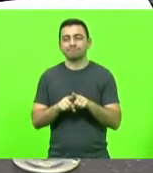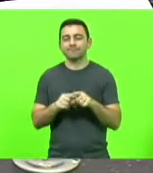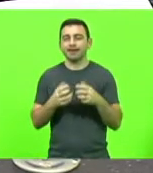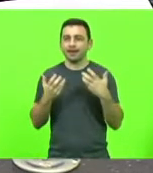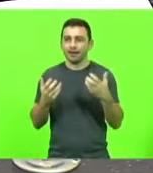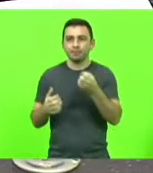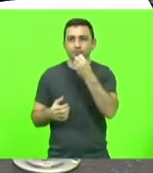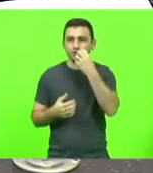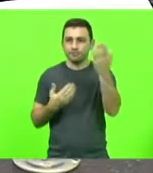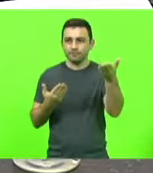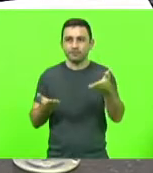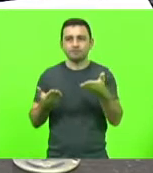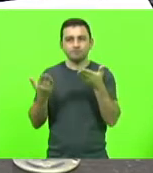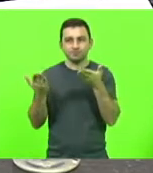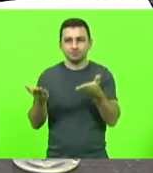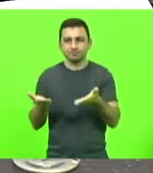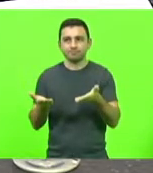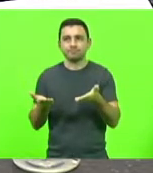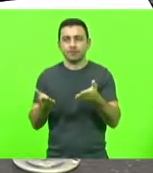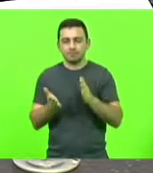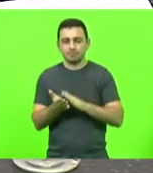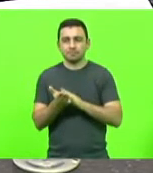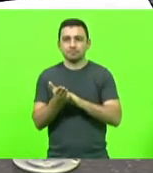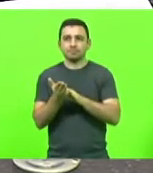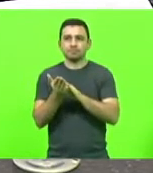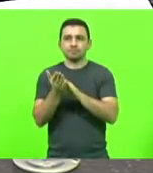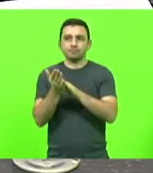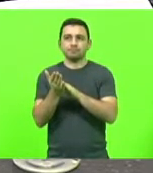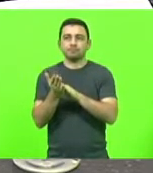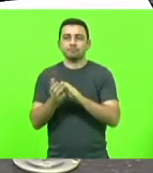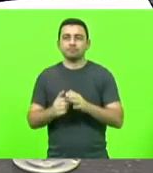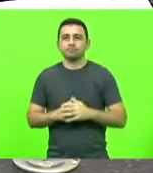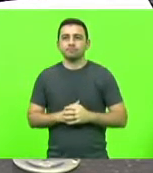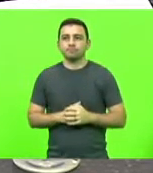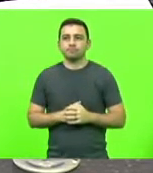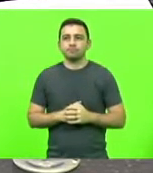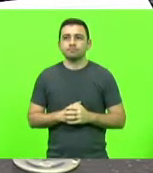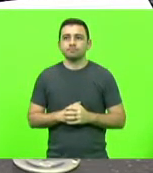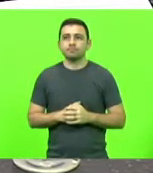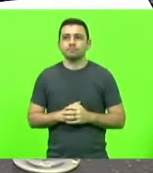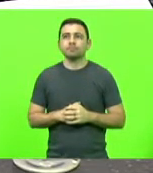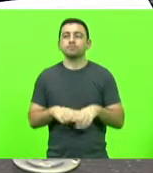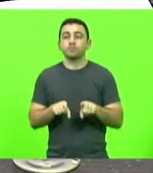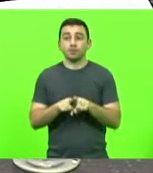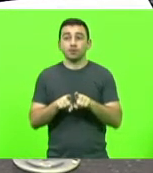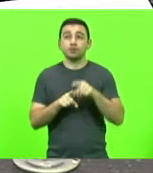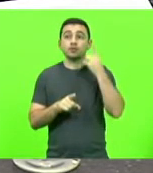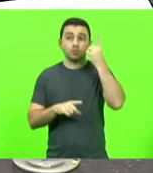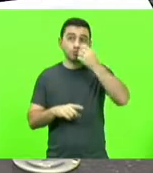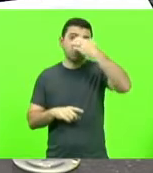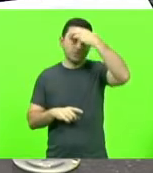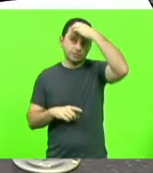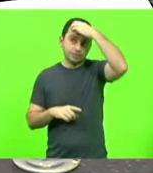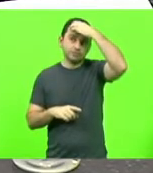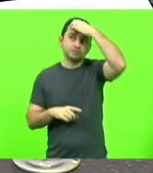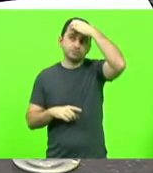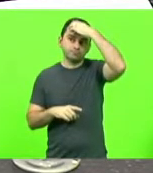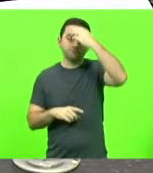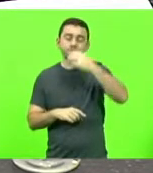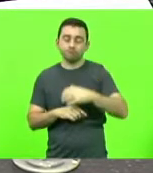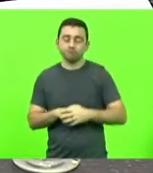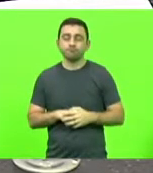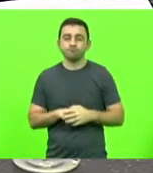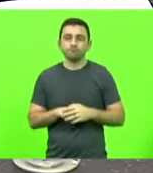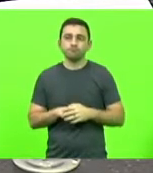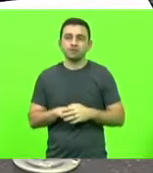boas-vindas, lhe dar os parabéns, parabenizar também o deputado Mocelin, que faz esse